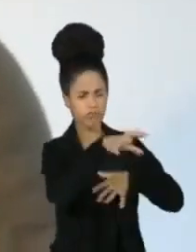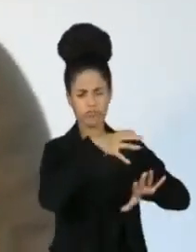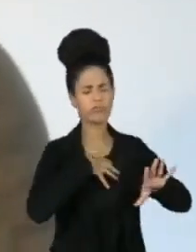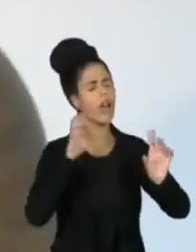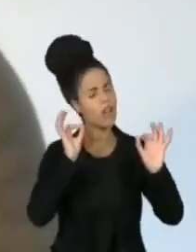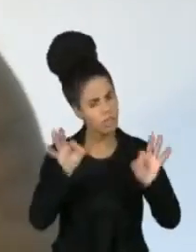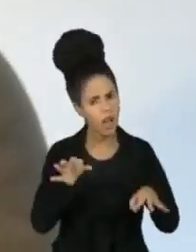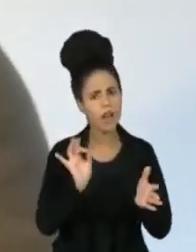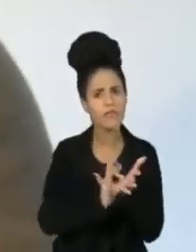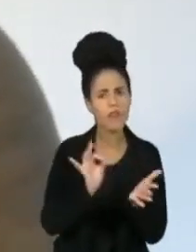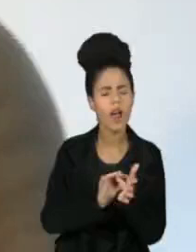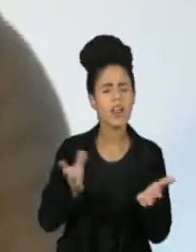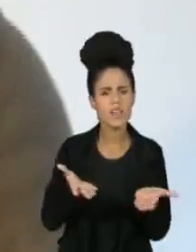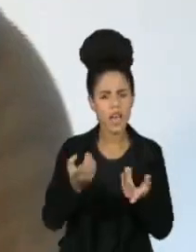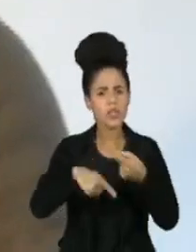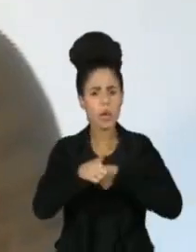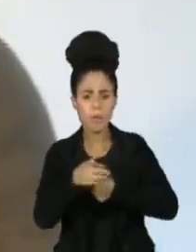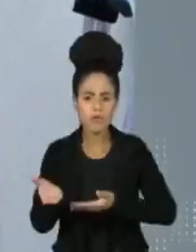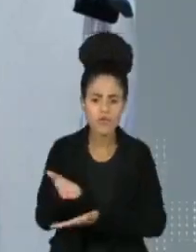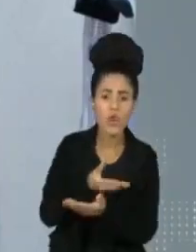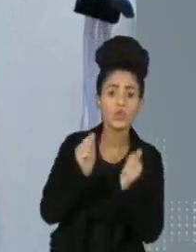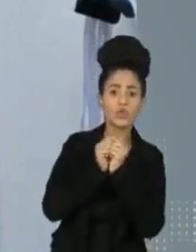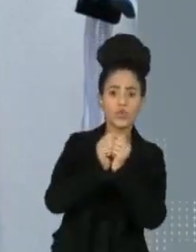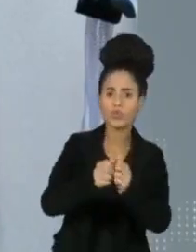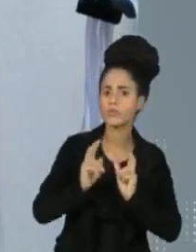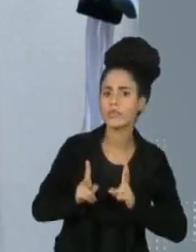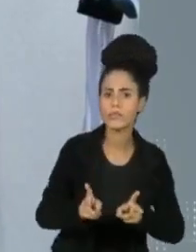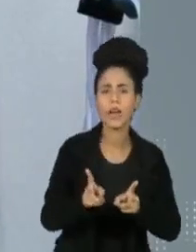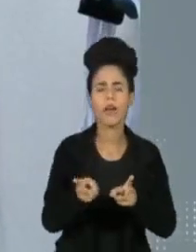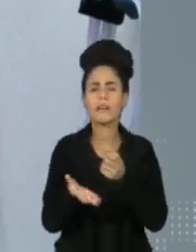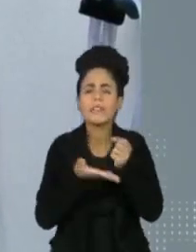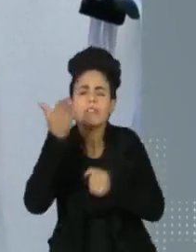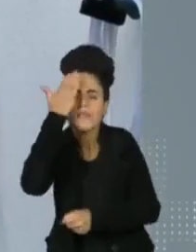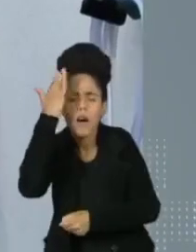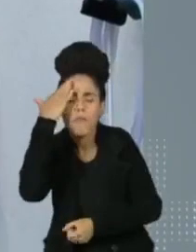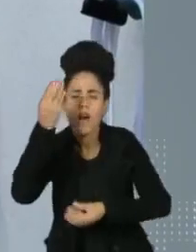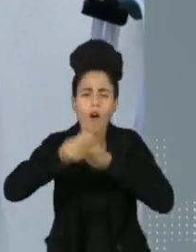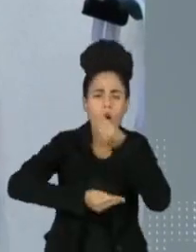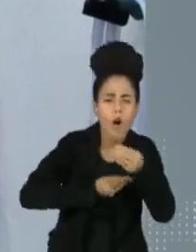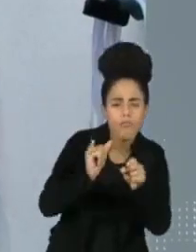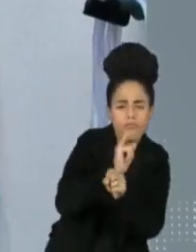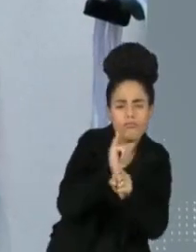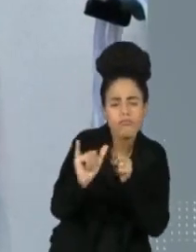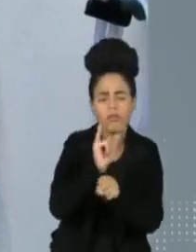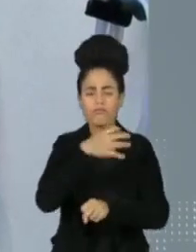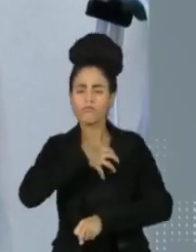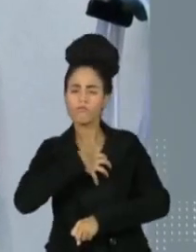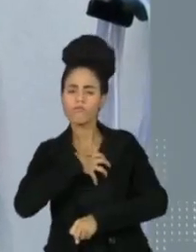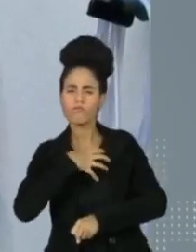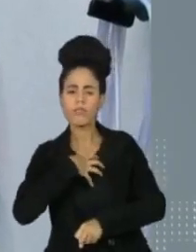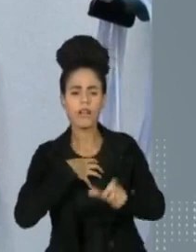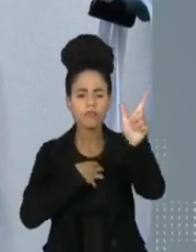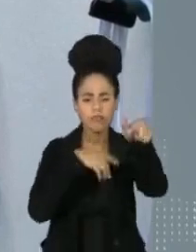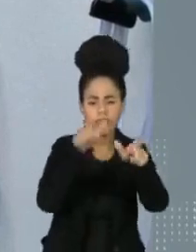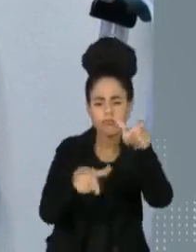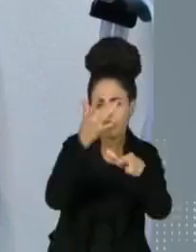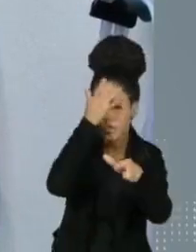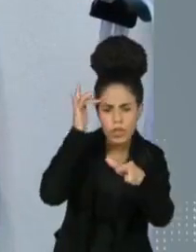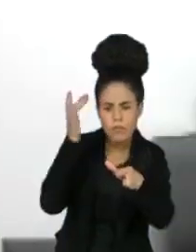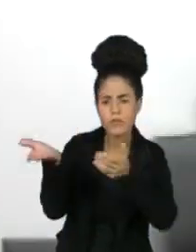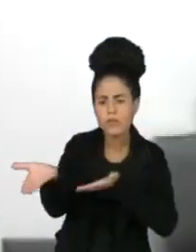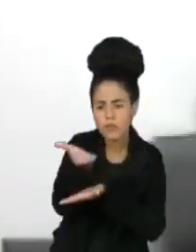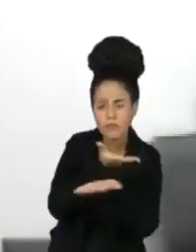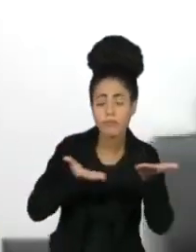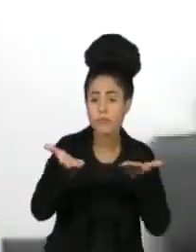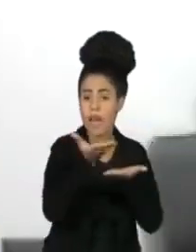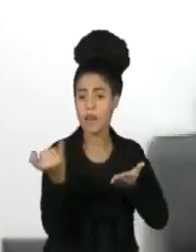equipe em todos os momentos, basicamente sendo mais um deles, um integrante, uma pessoa que está ali para